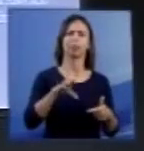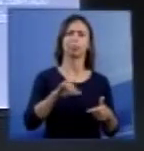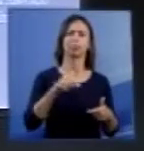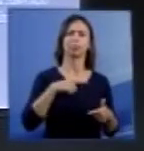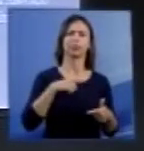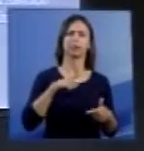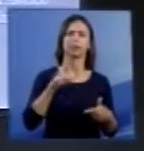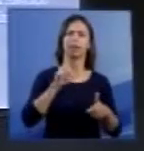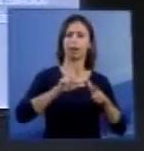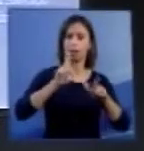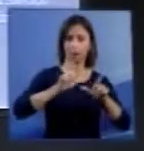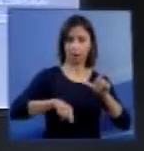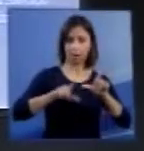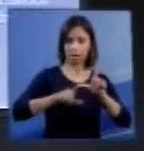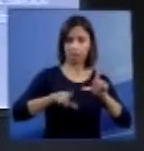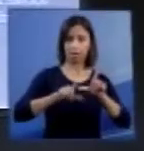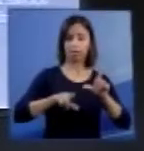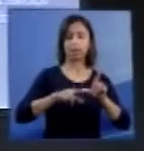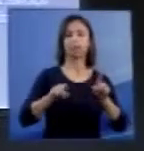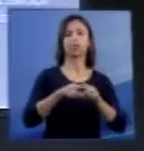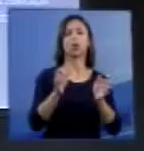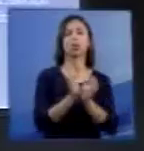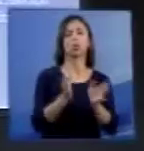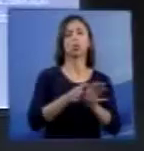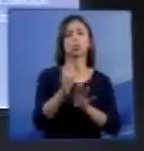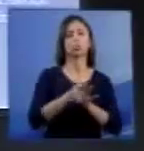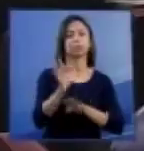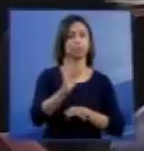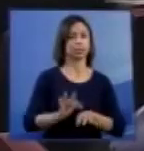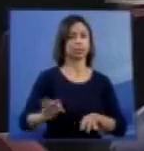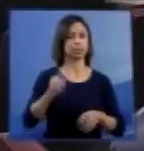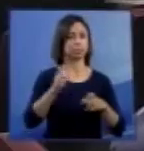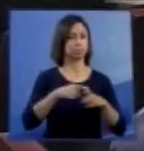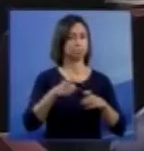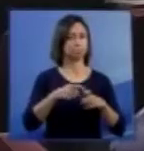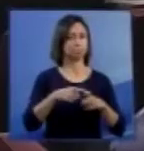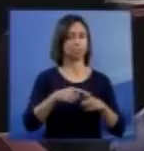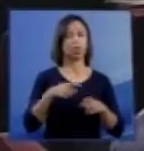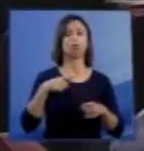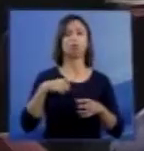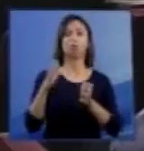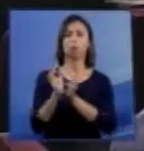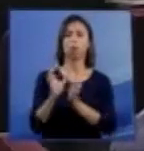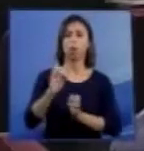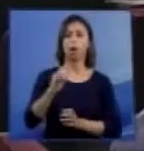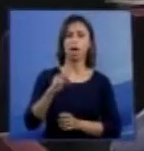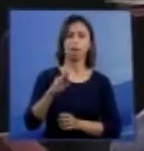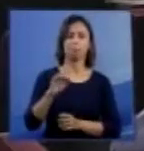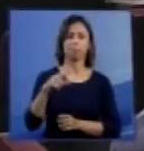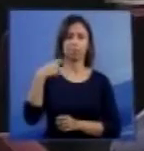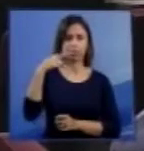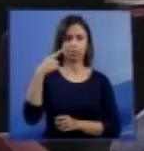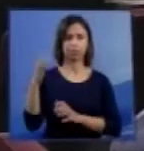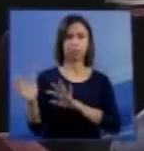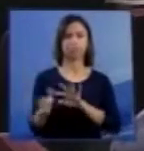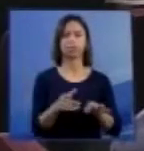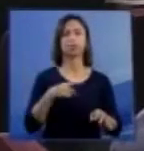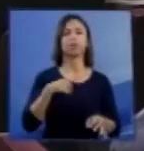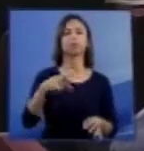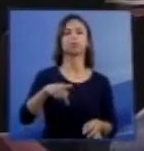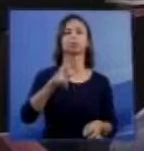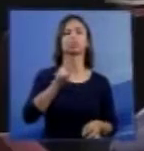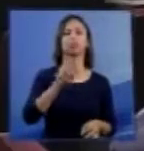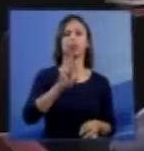Sociedade Brasileira de Pediatria, do Conselho Federal de Medicina, da Ordem dos Advogados do Brasil, da Procuradoria Geral da Regional da República,